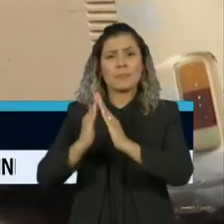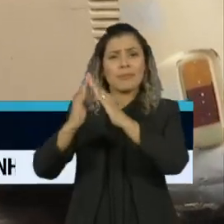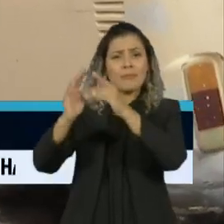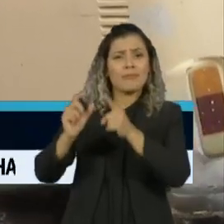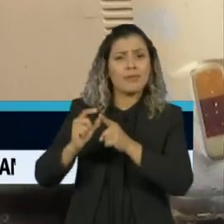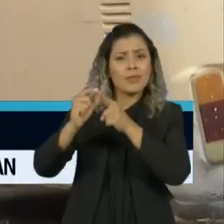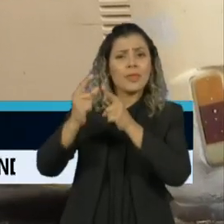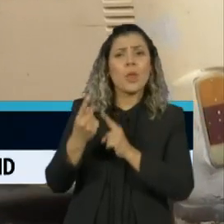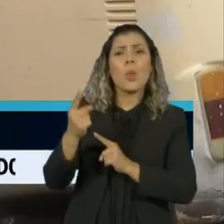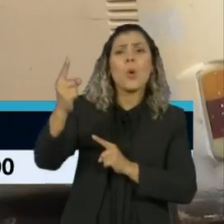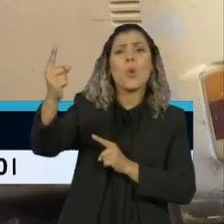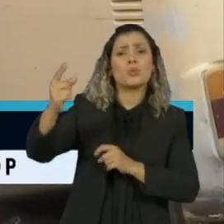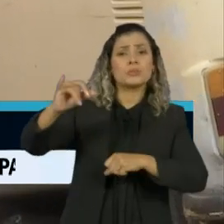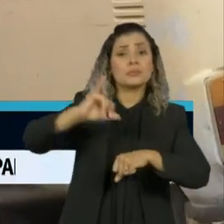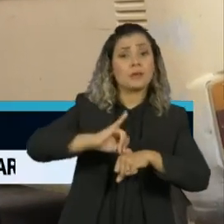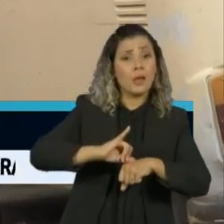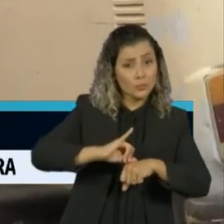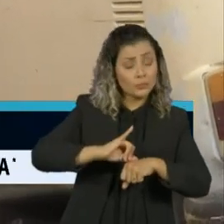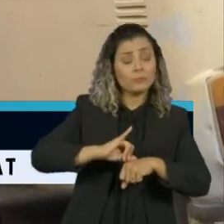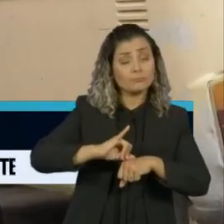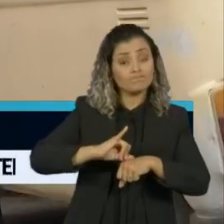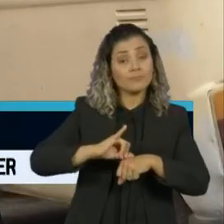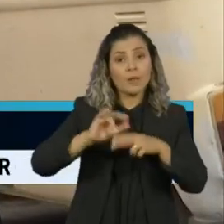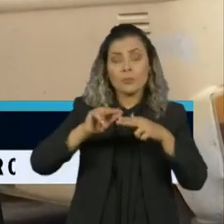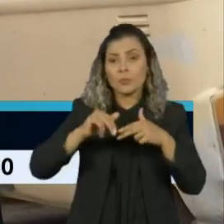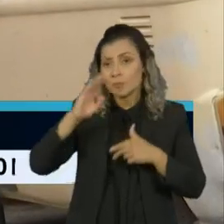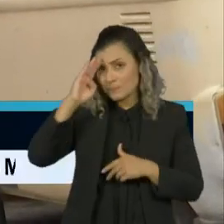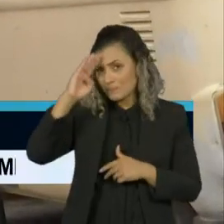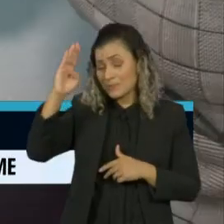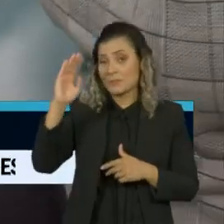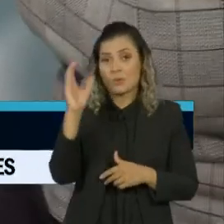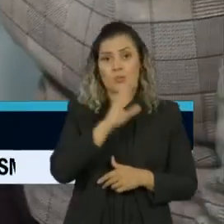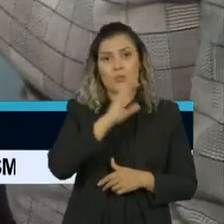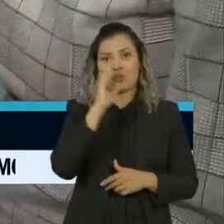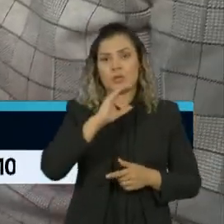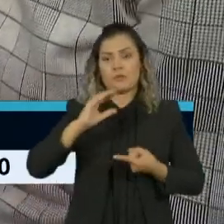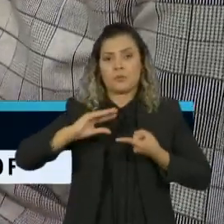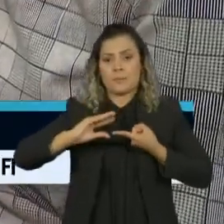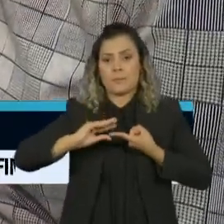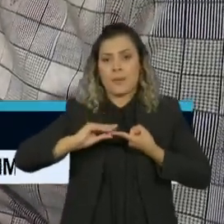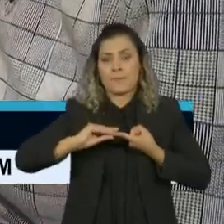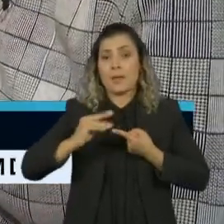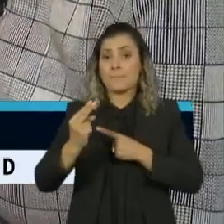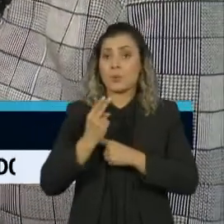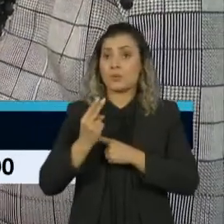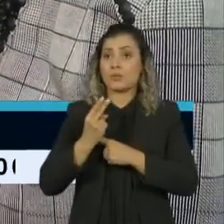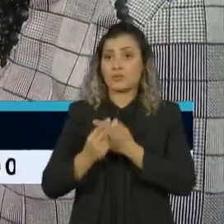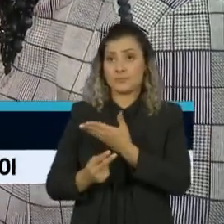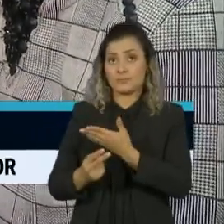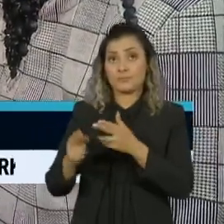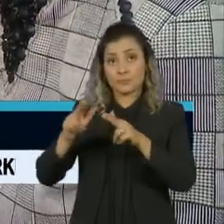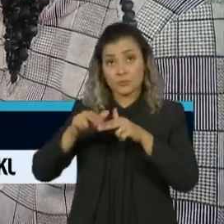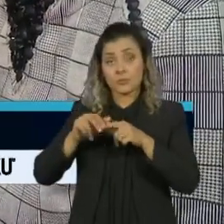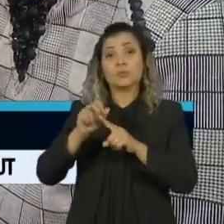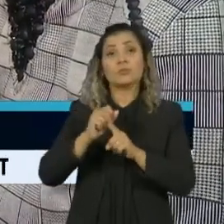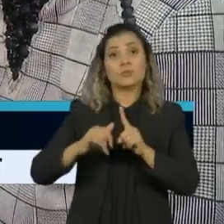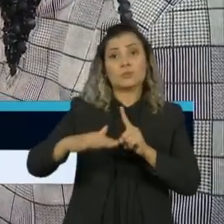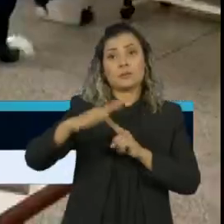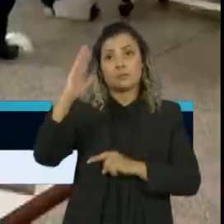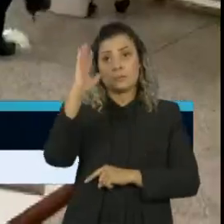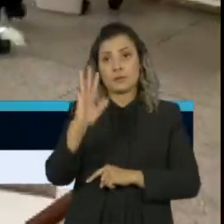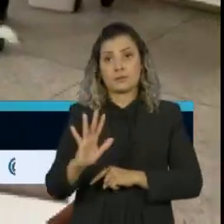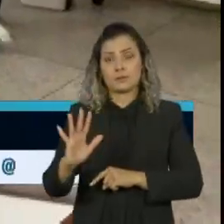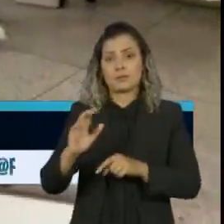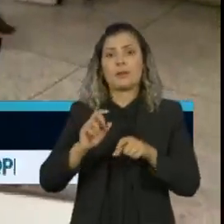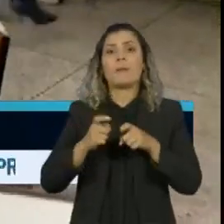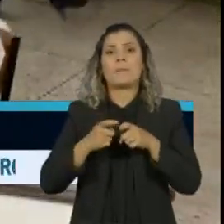longe dos centros especializados, tornaram mais urgente investir em prevenção. Por isso, a Sociedade Brasileira